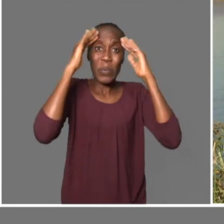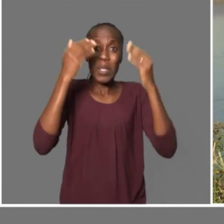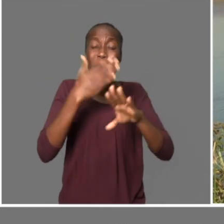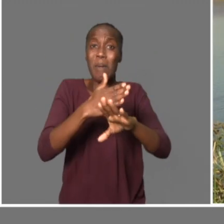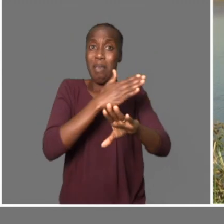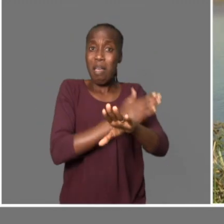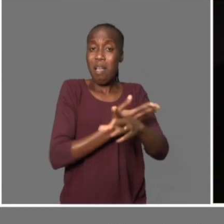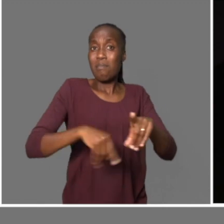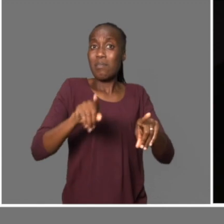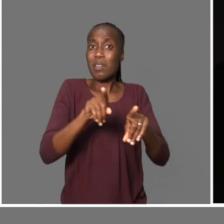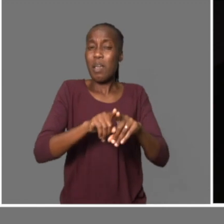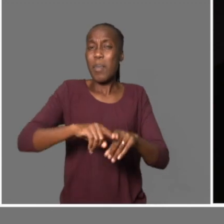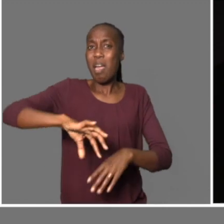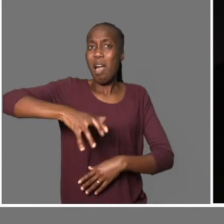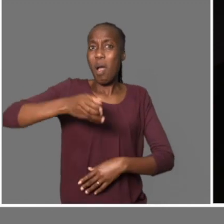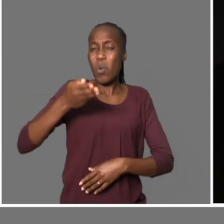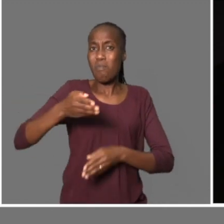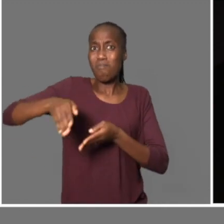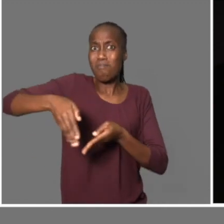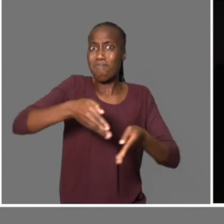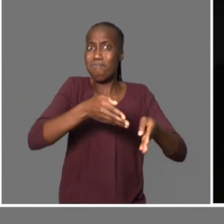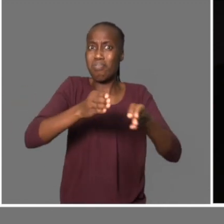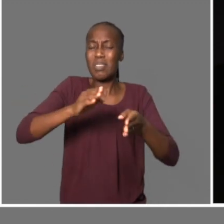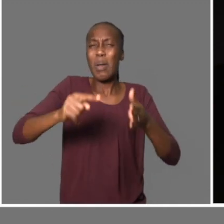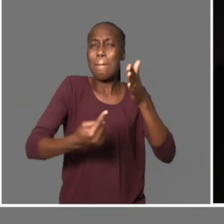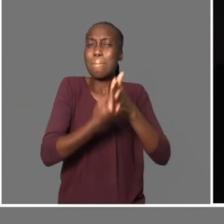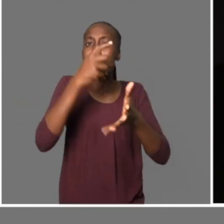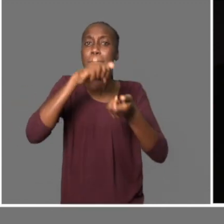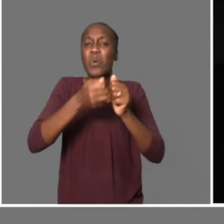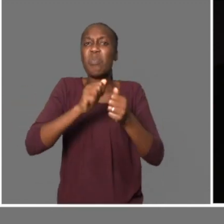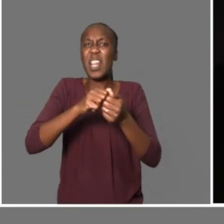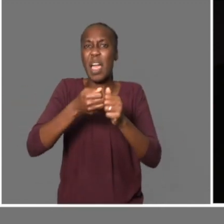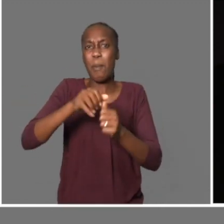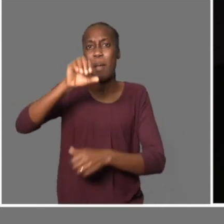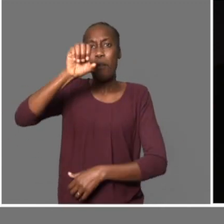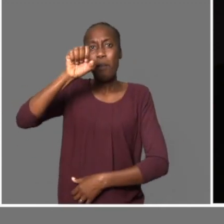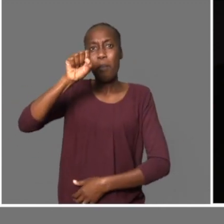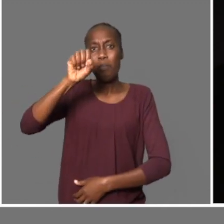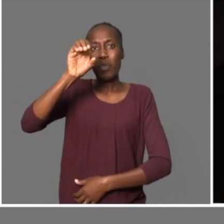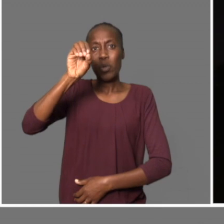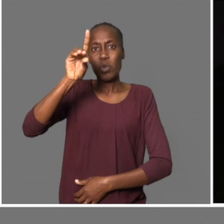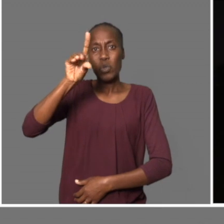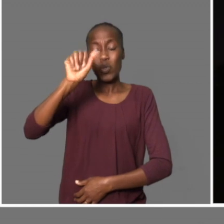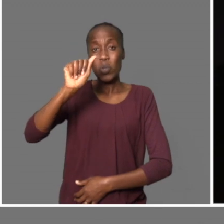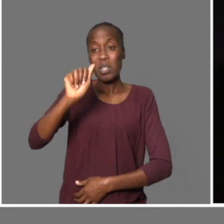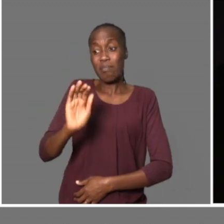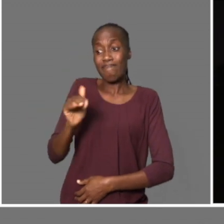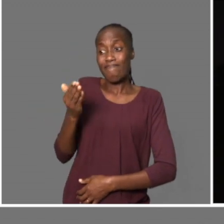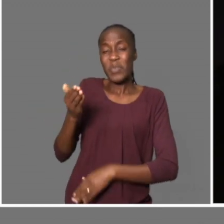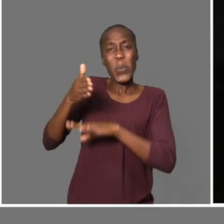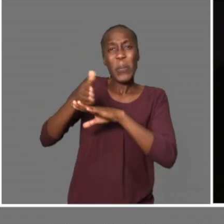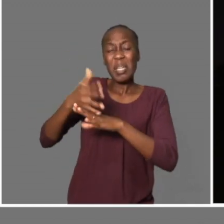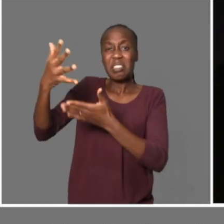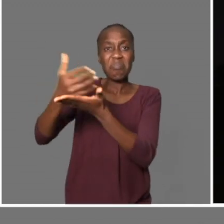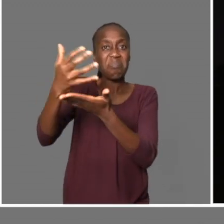climáticas, porque houve um tempo que essa água também tinha sujidão. Mas agora a água está a se melhorar.